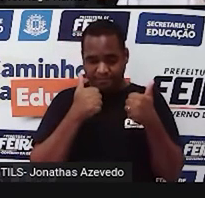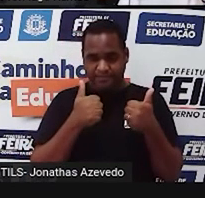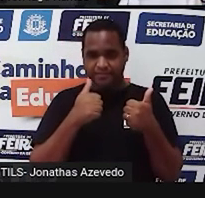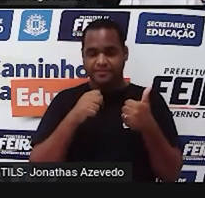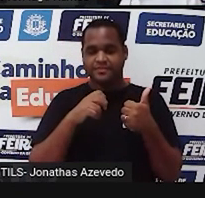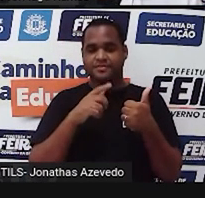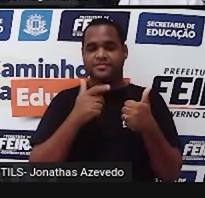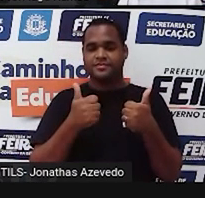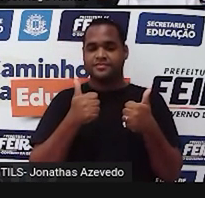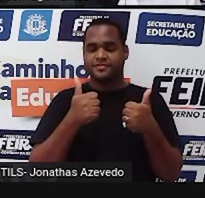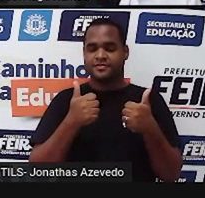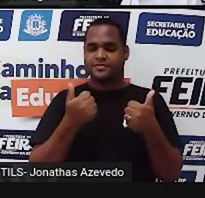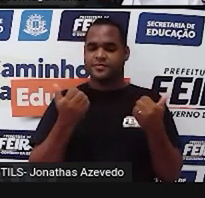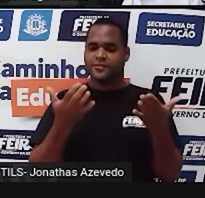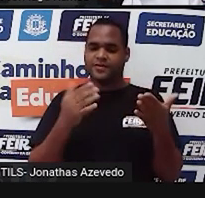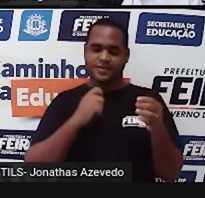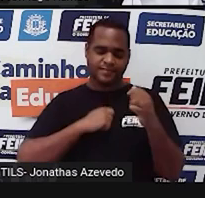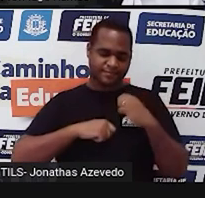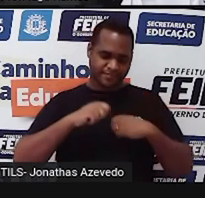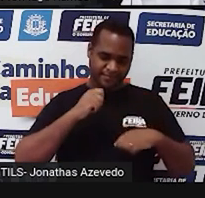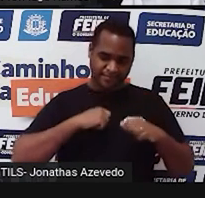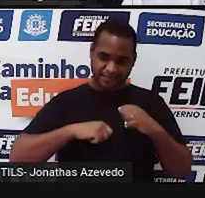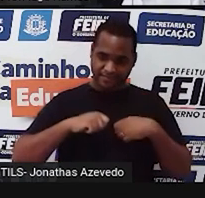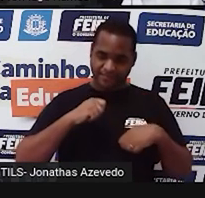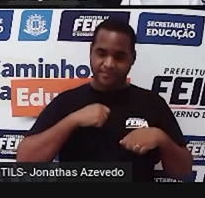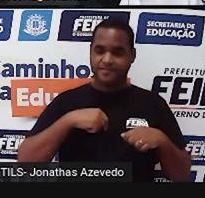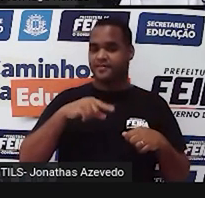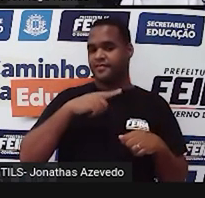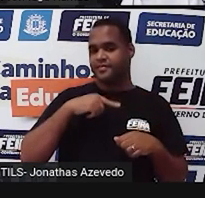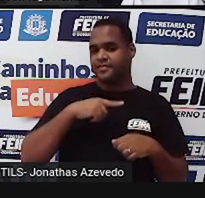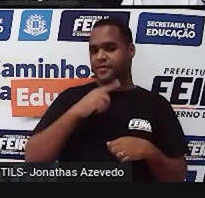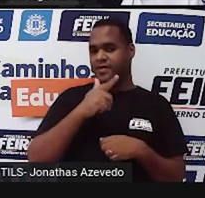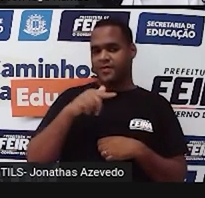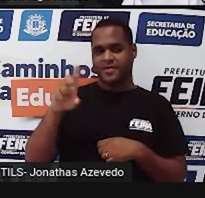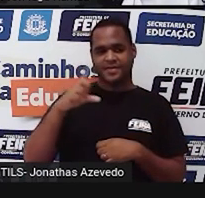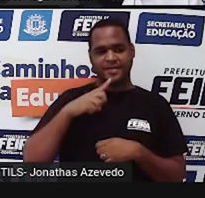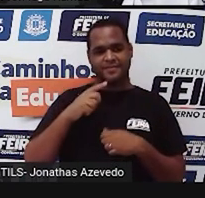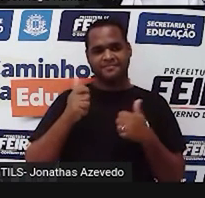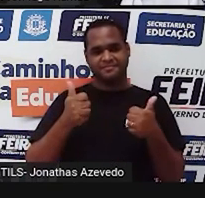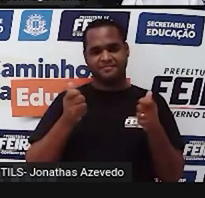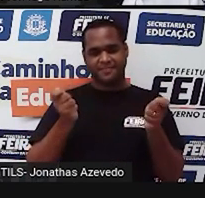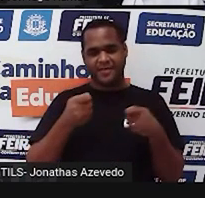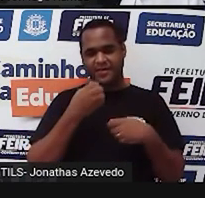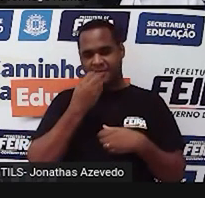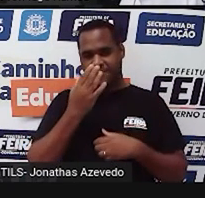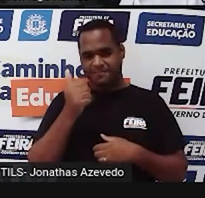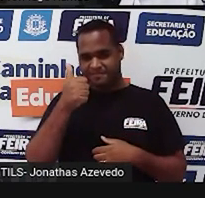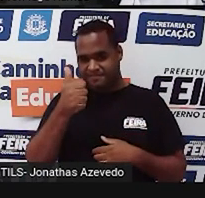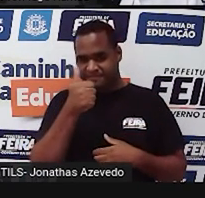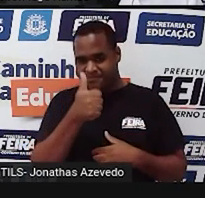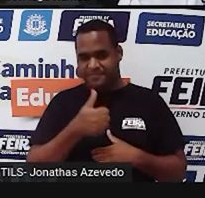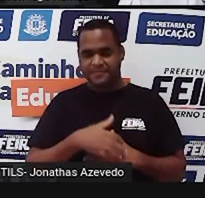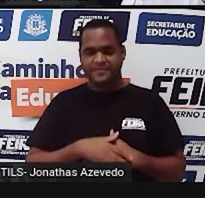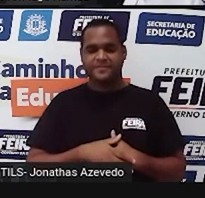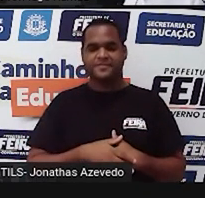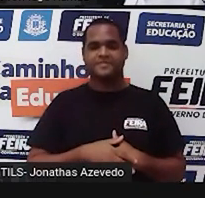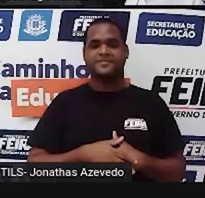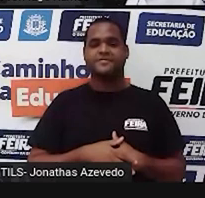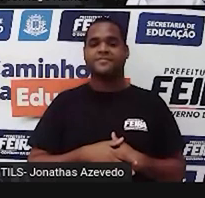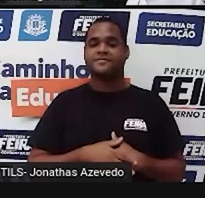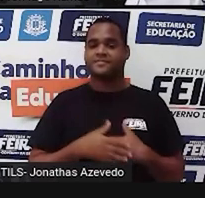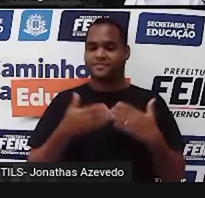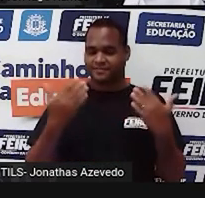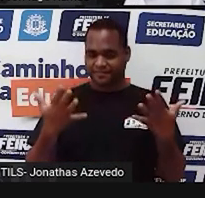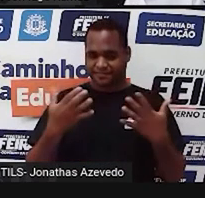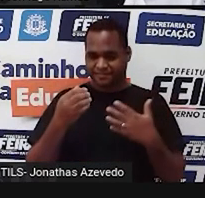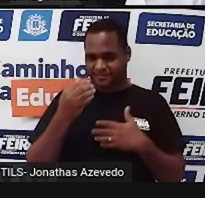e já estamos ansiosos também para a nossa próxima aula. Beleza? Então, é